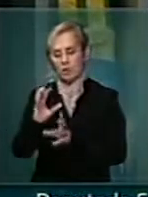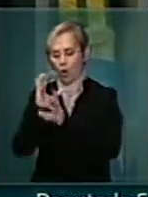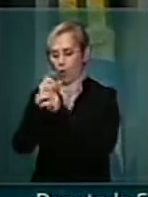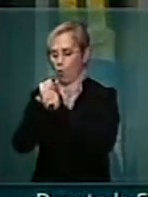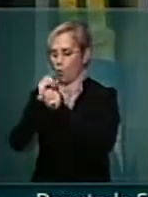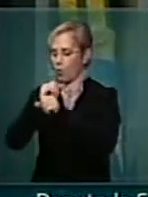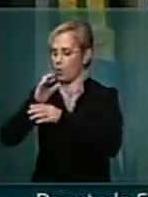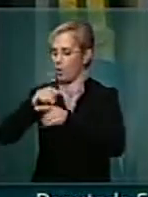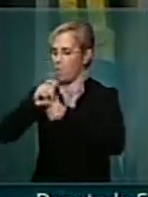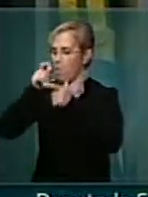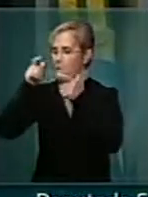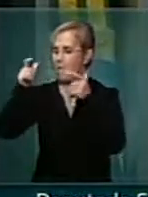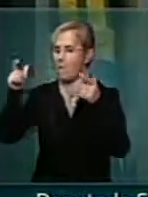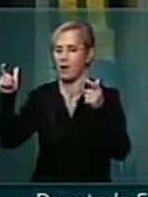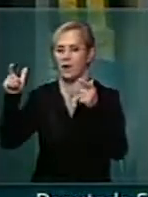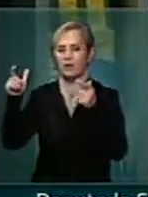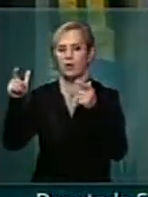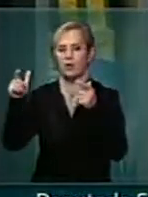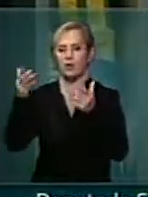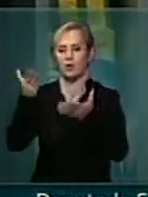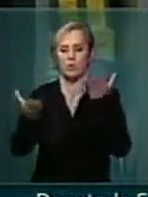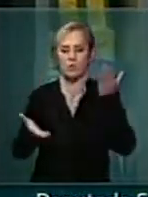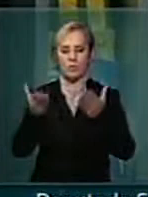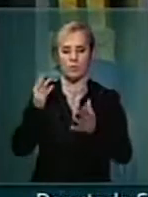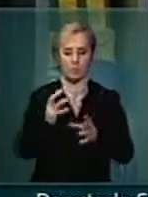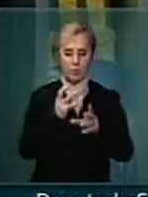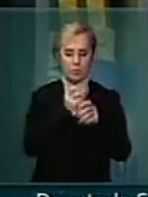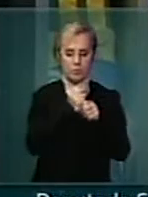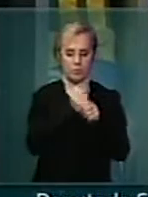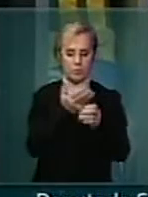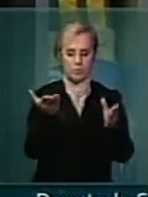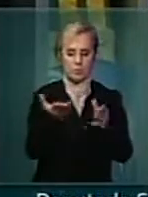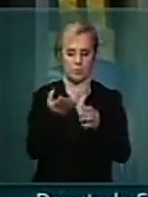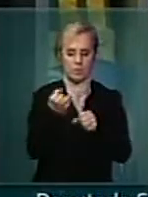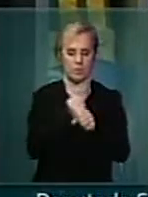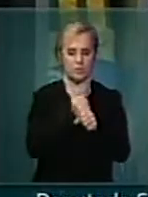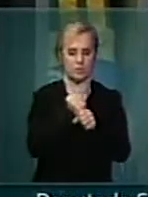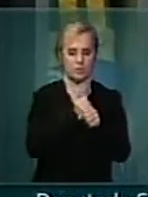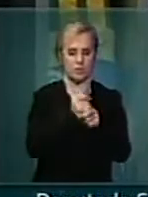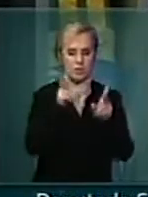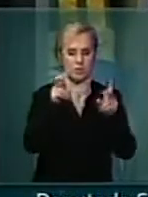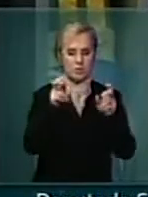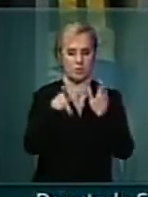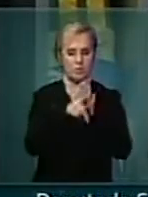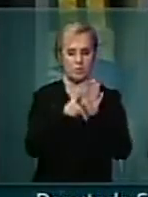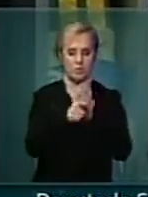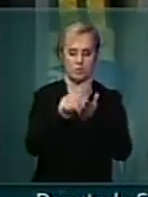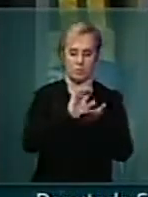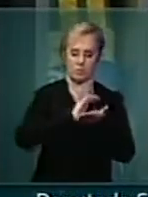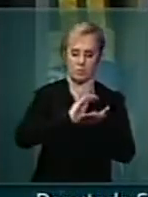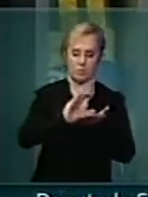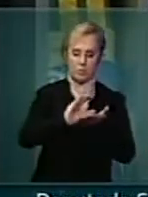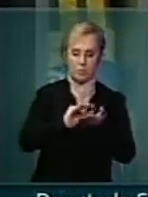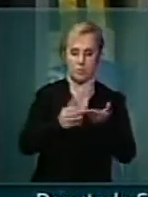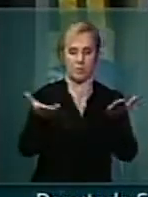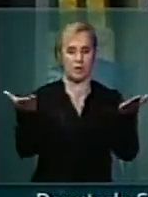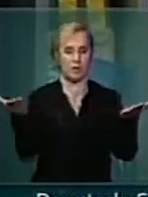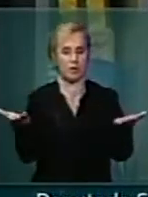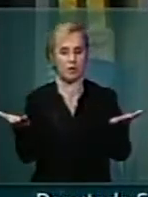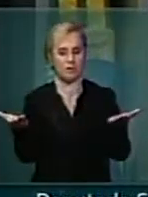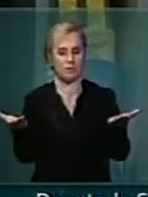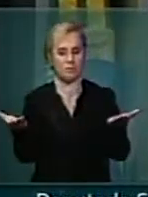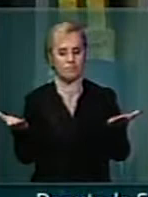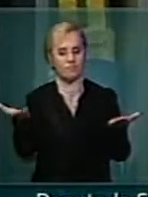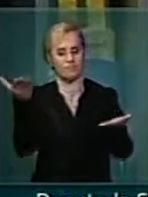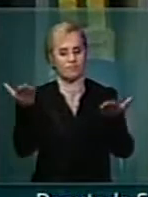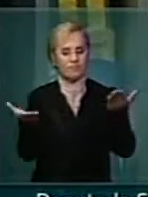maior do que o orçamento deste ano para a área de investimento e agora nós estamos ainda a